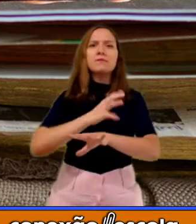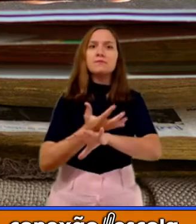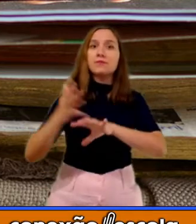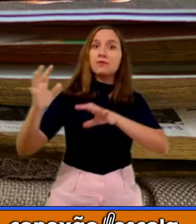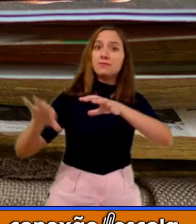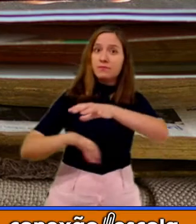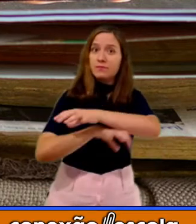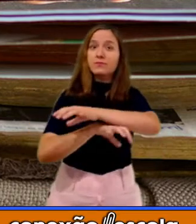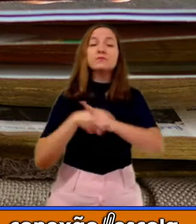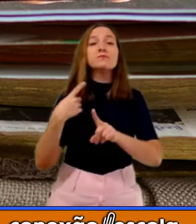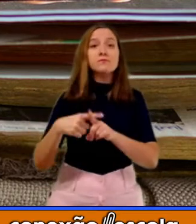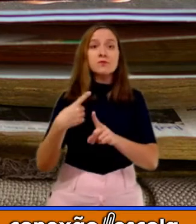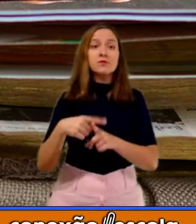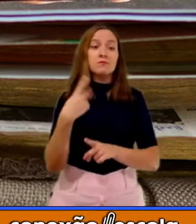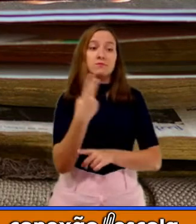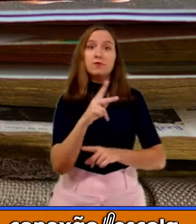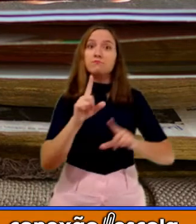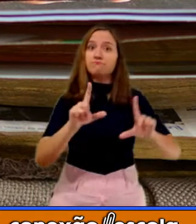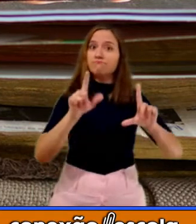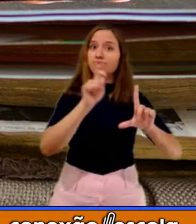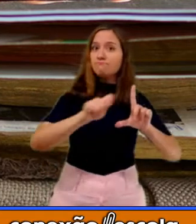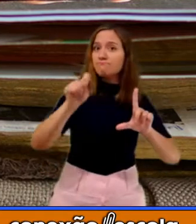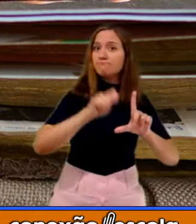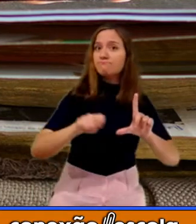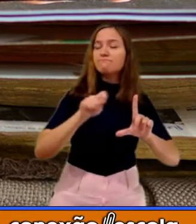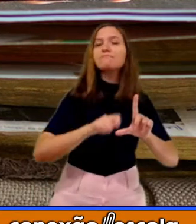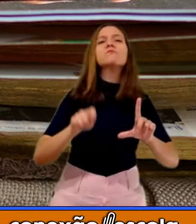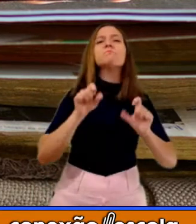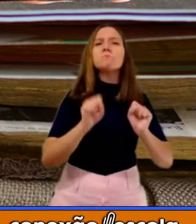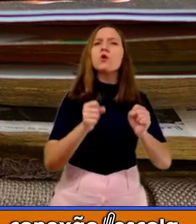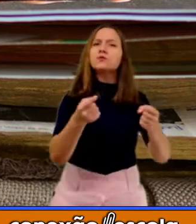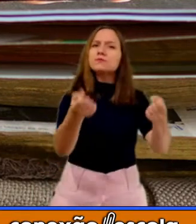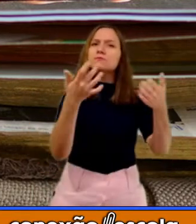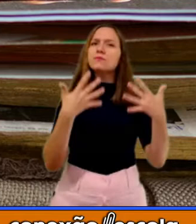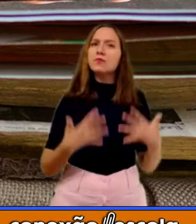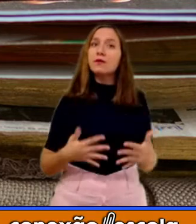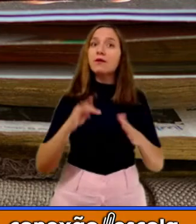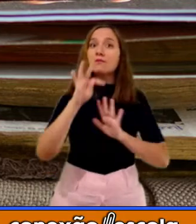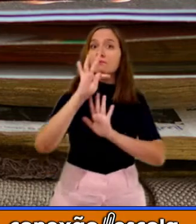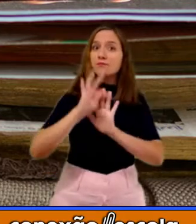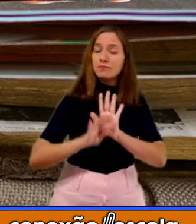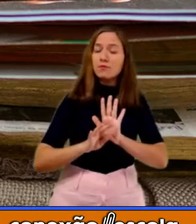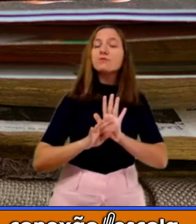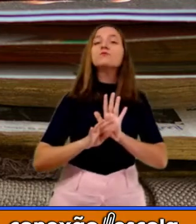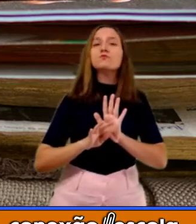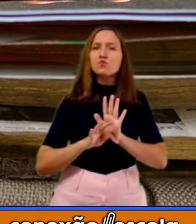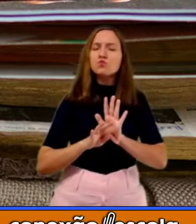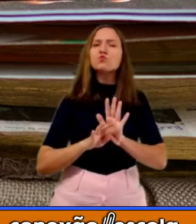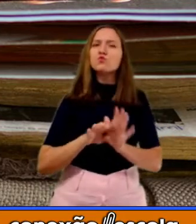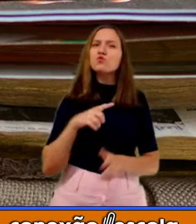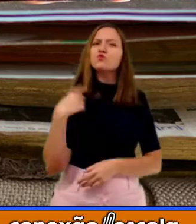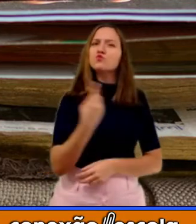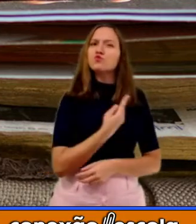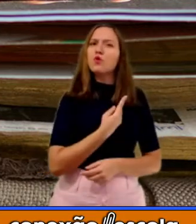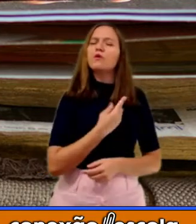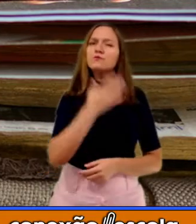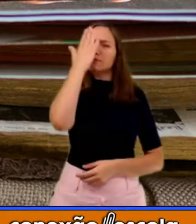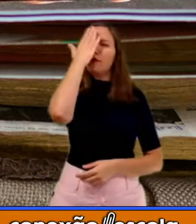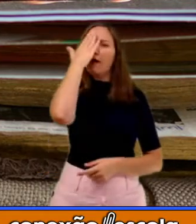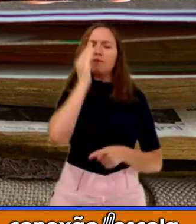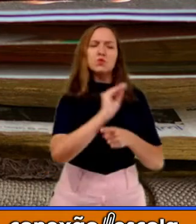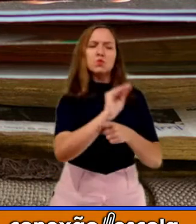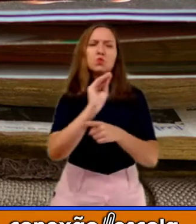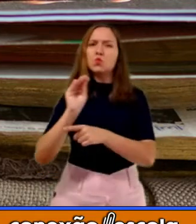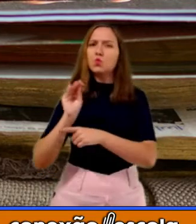Por quê? Porque neste bilhete, ele vai falar para nós de um texto que nos lembra o cuidado com o meio